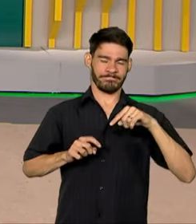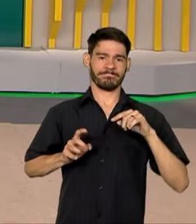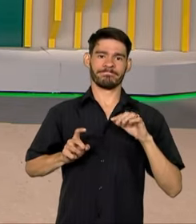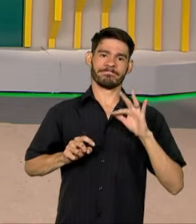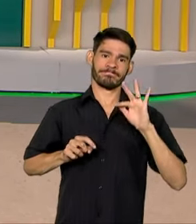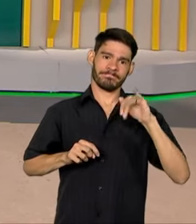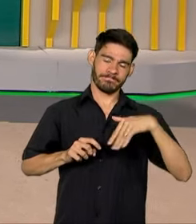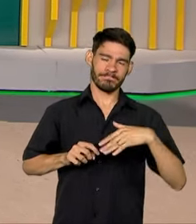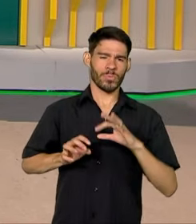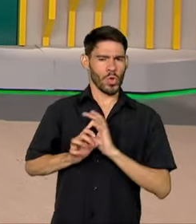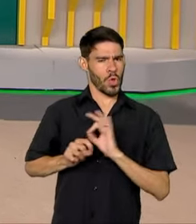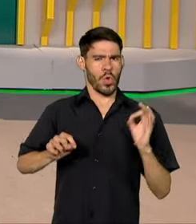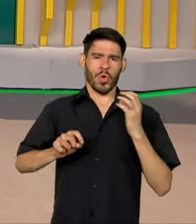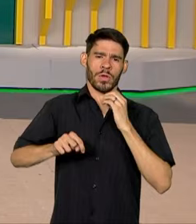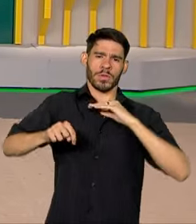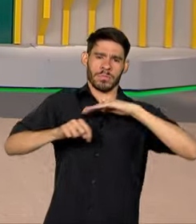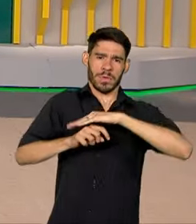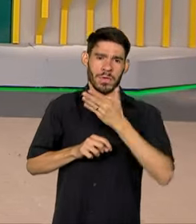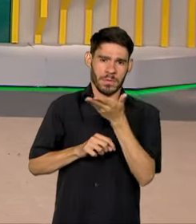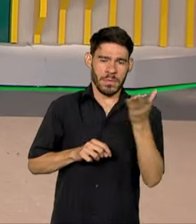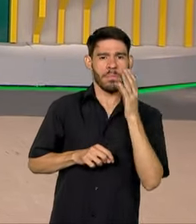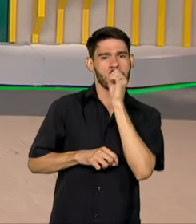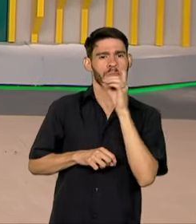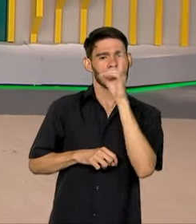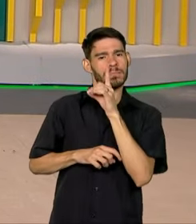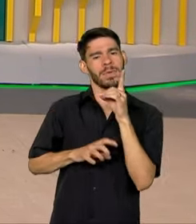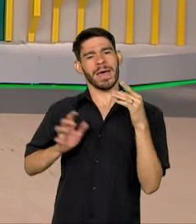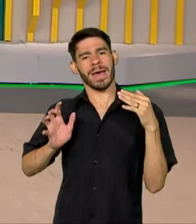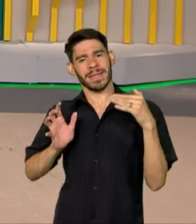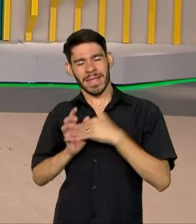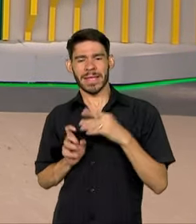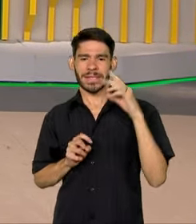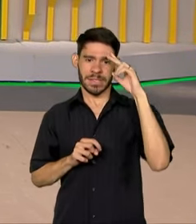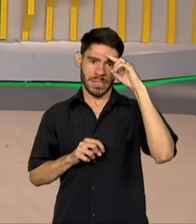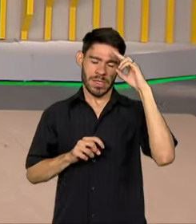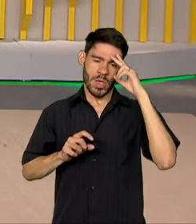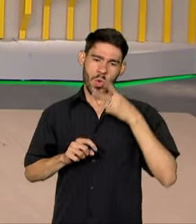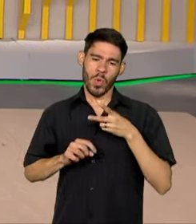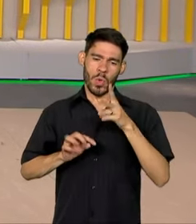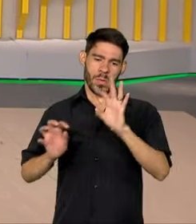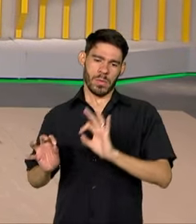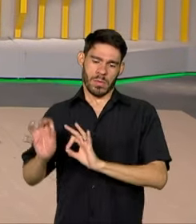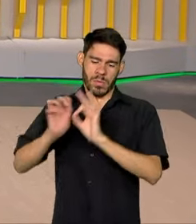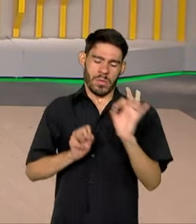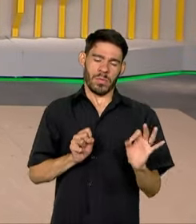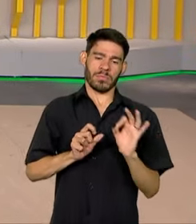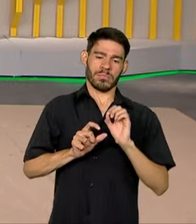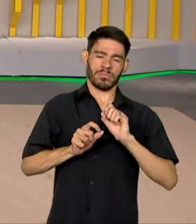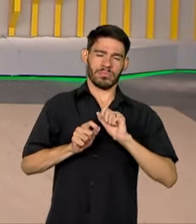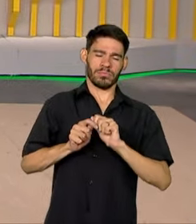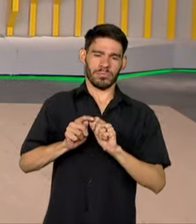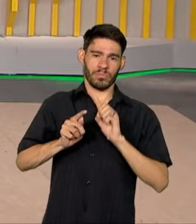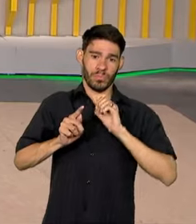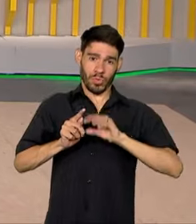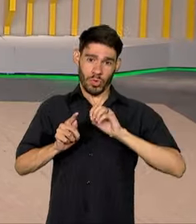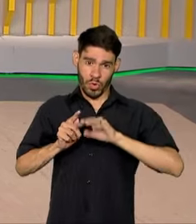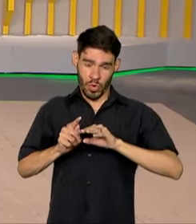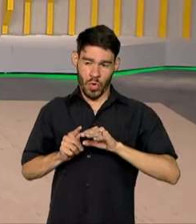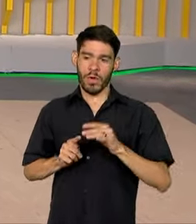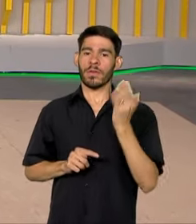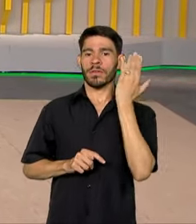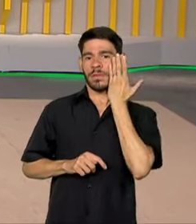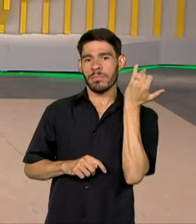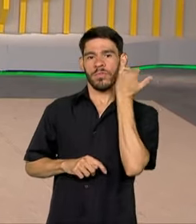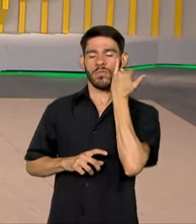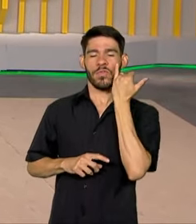terminando. Uma ótima noite para você, um bom fim de semana e até segunda. Continue ligado aqui com a gente no canal GOV para saber as notícias que